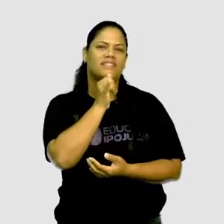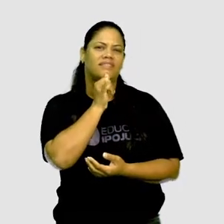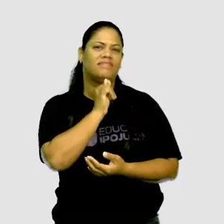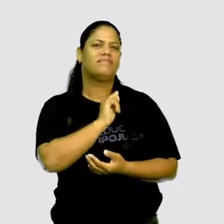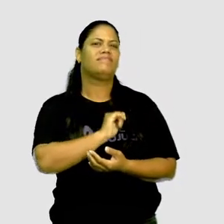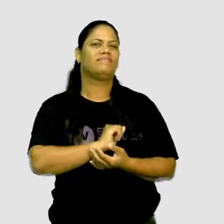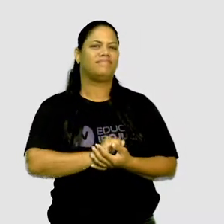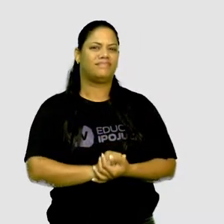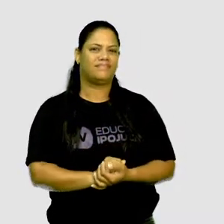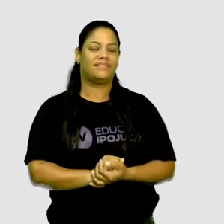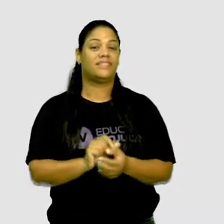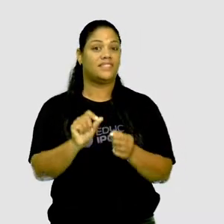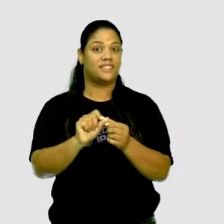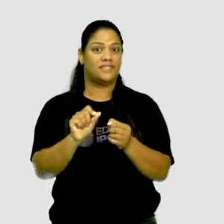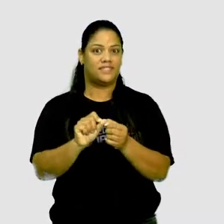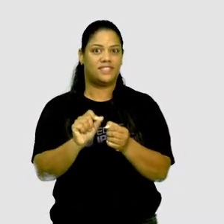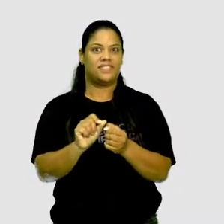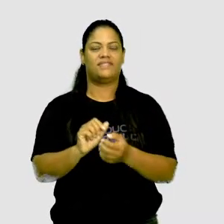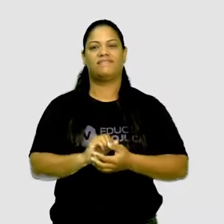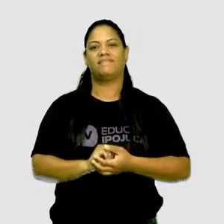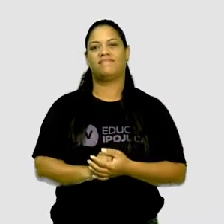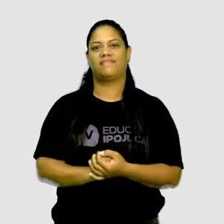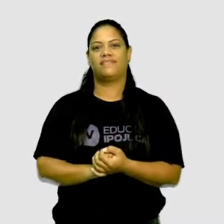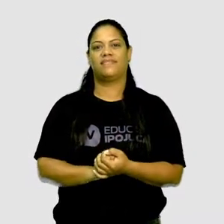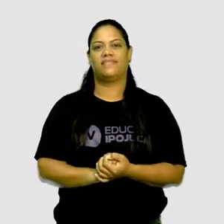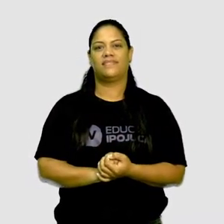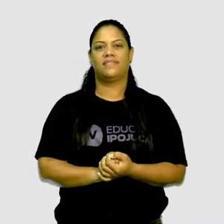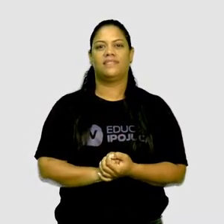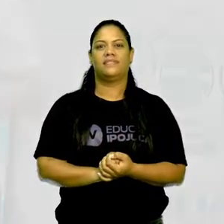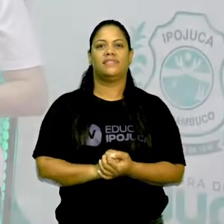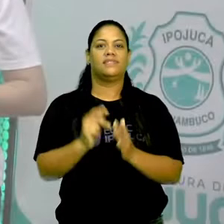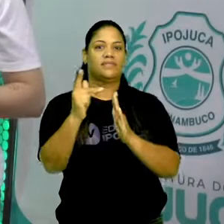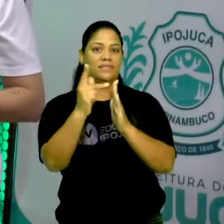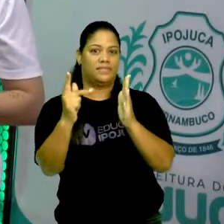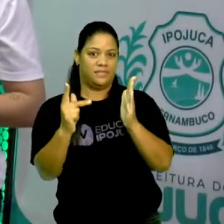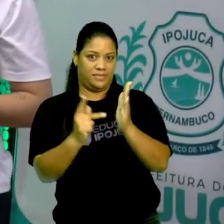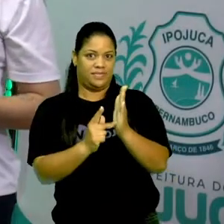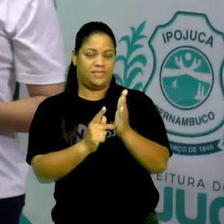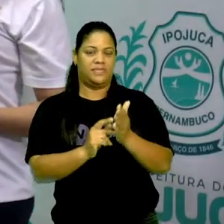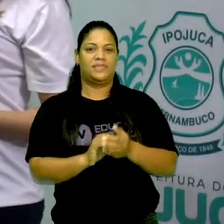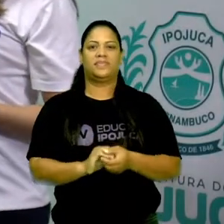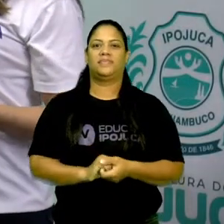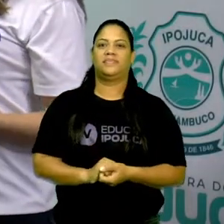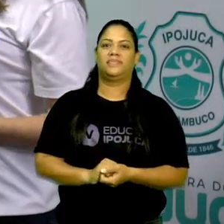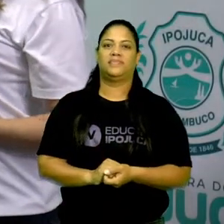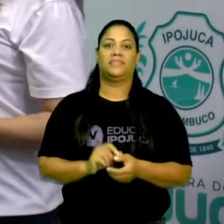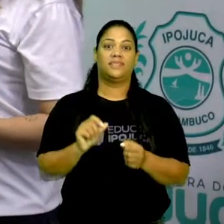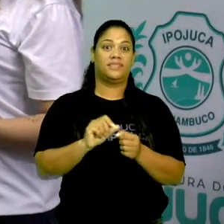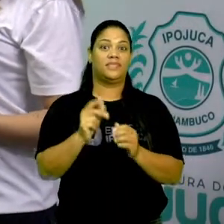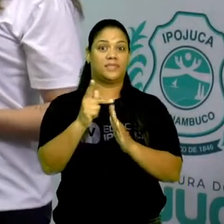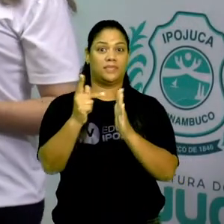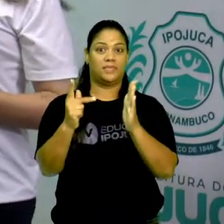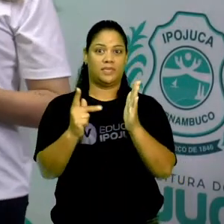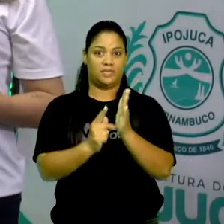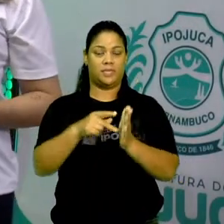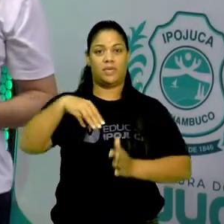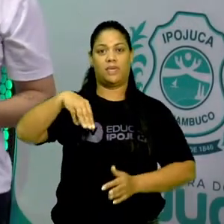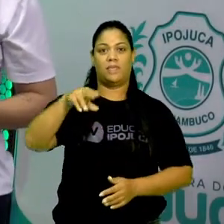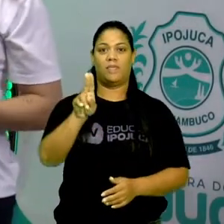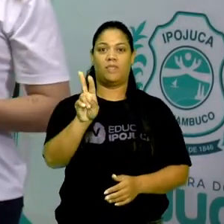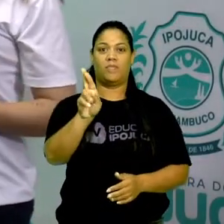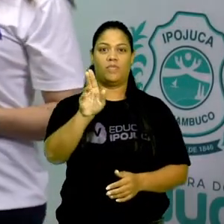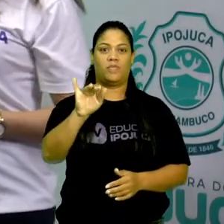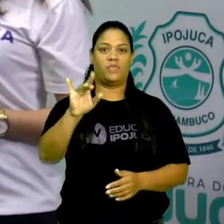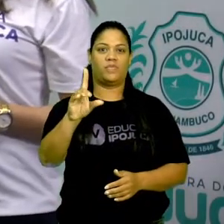que foi produzido a partir do poema de Gonçalves Dias, produzido por Murilo